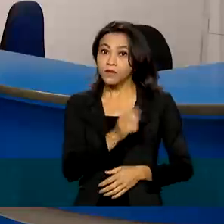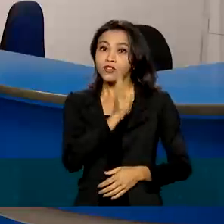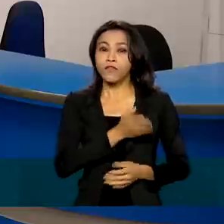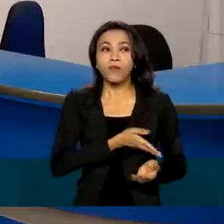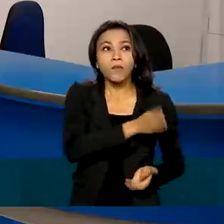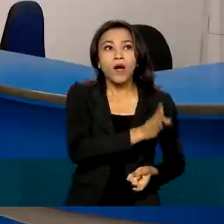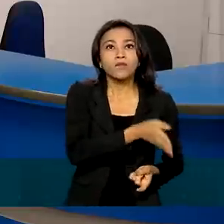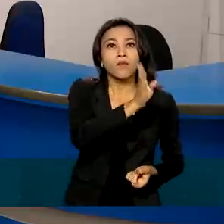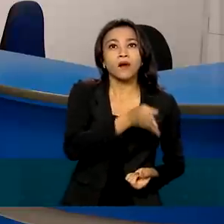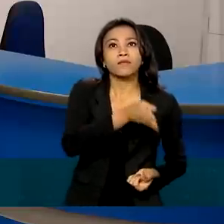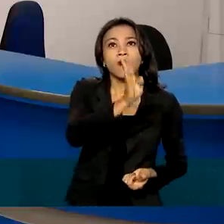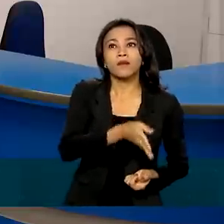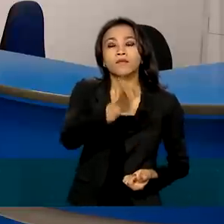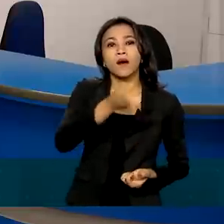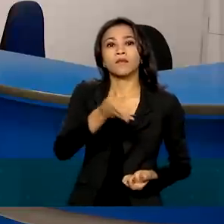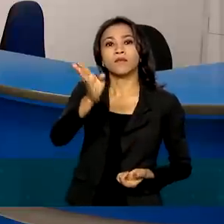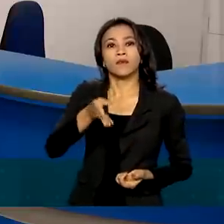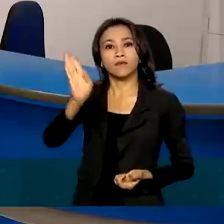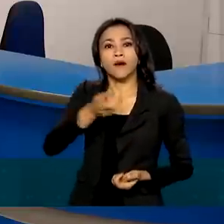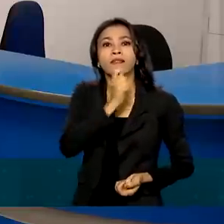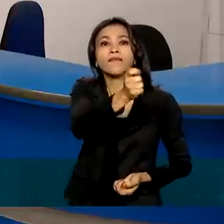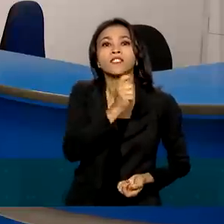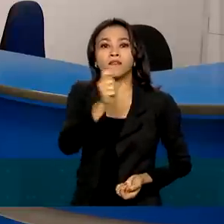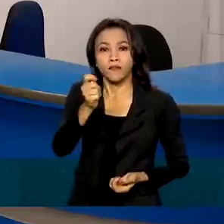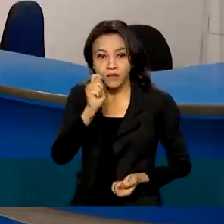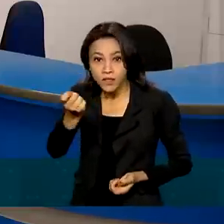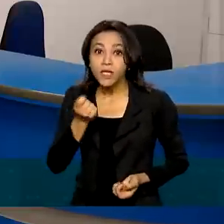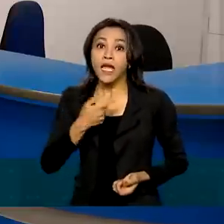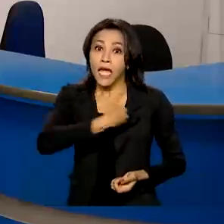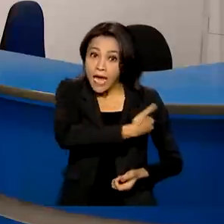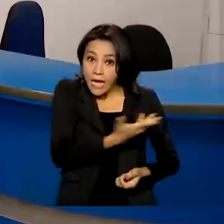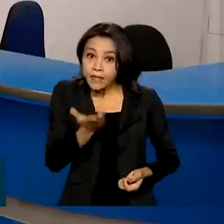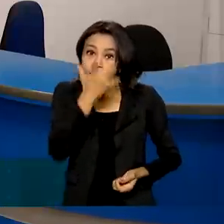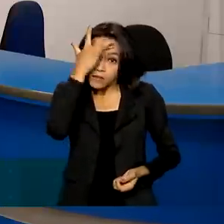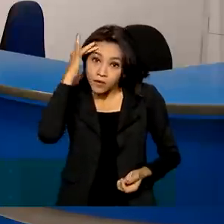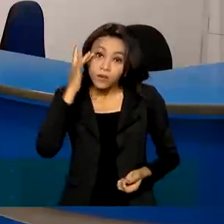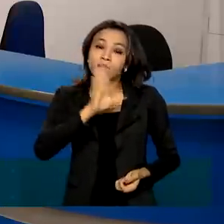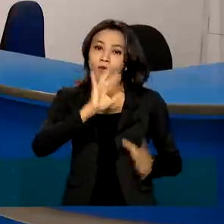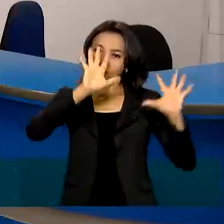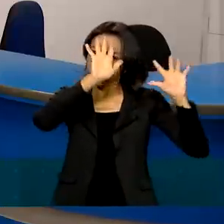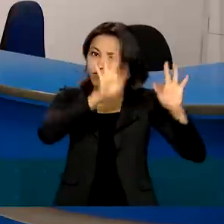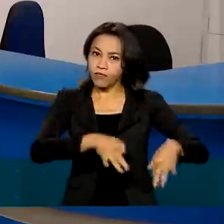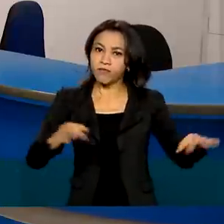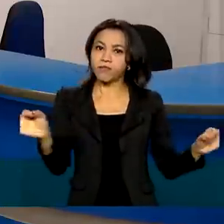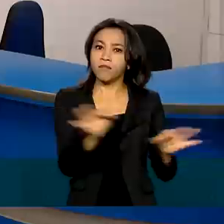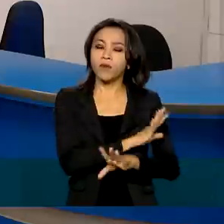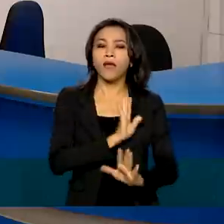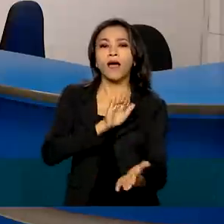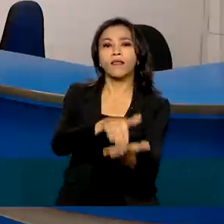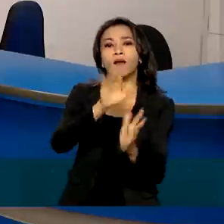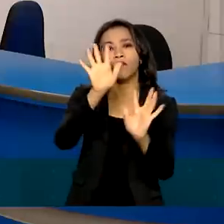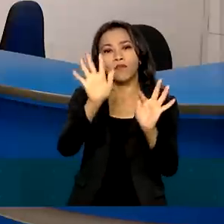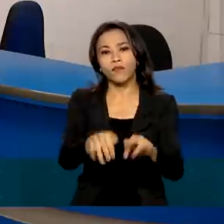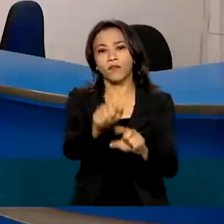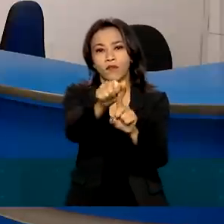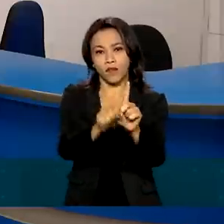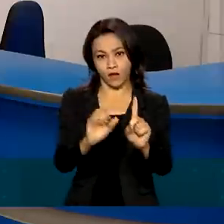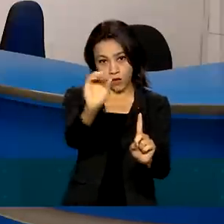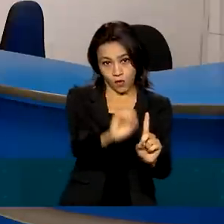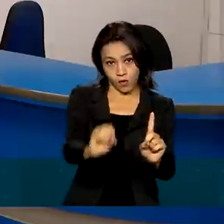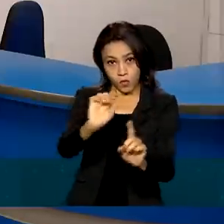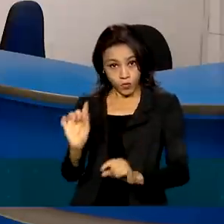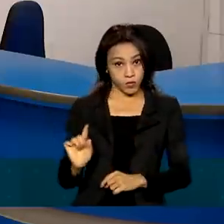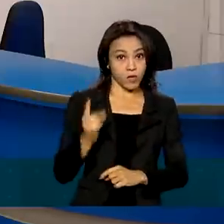as informações. A expectativa do IBGE é de que eles vão concluir o trabalho até o fim do mês de outubro. Os primeiros resultados do Censo